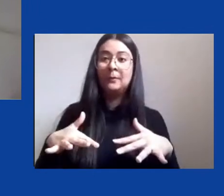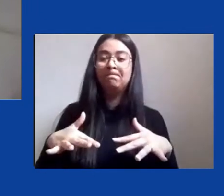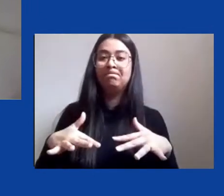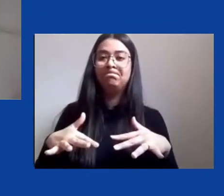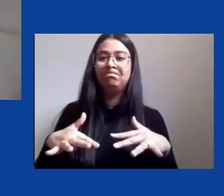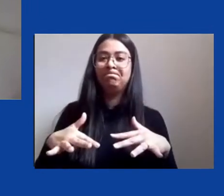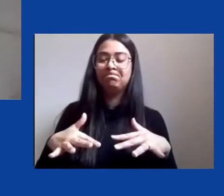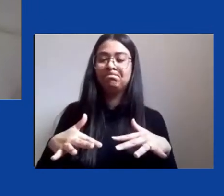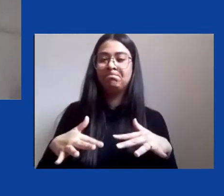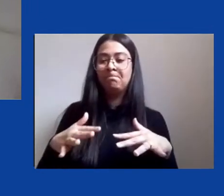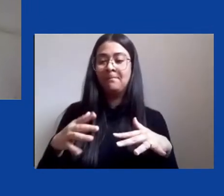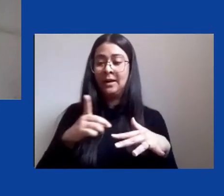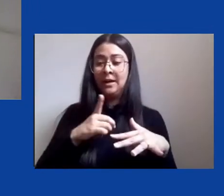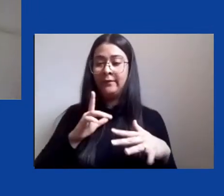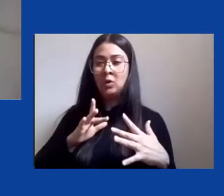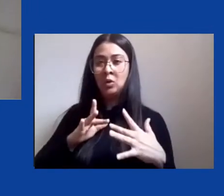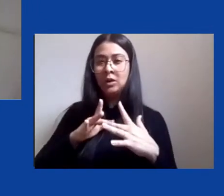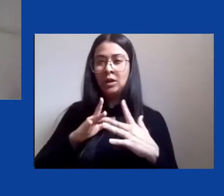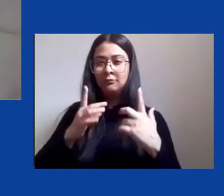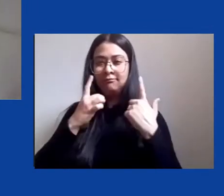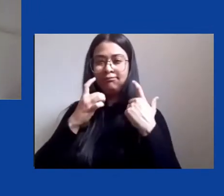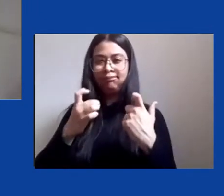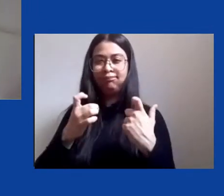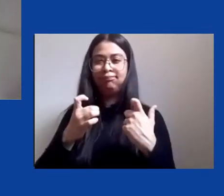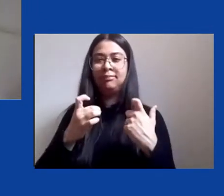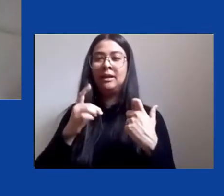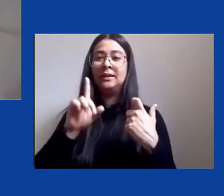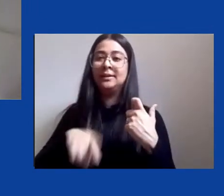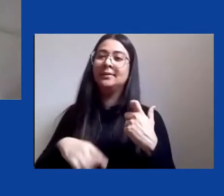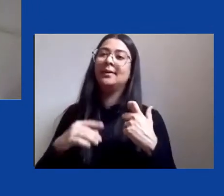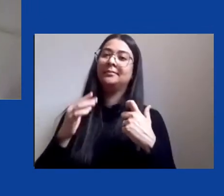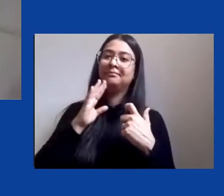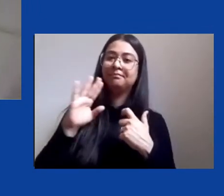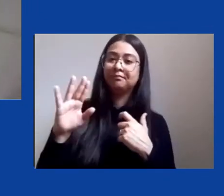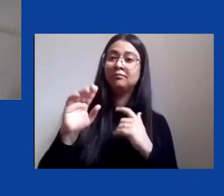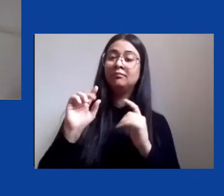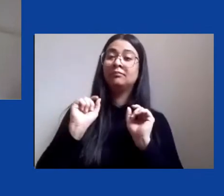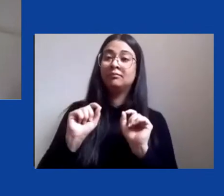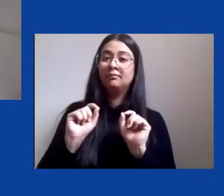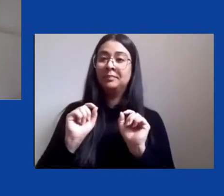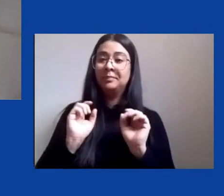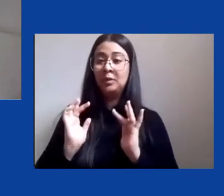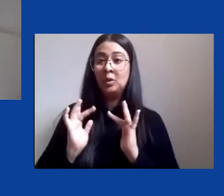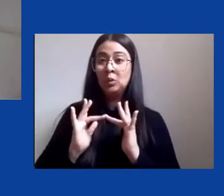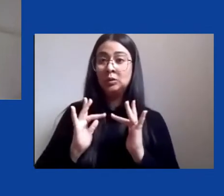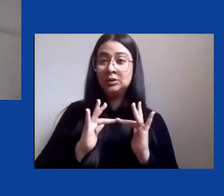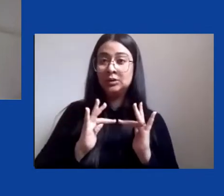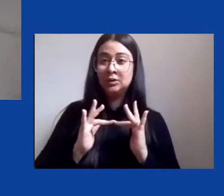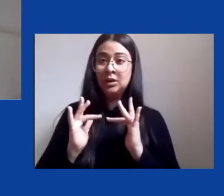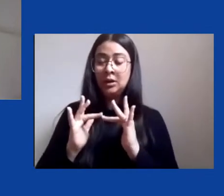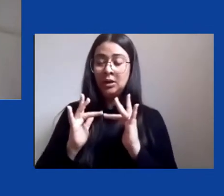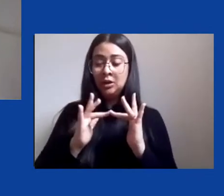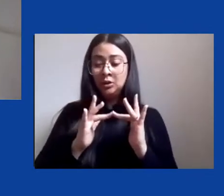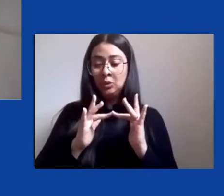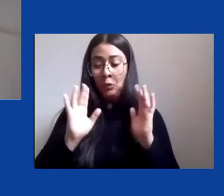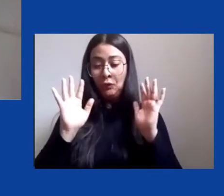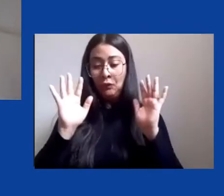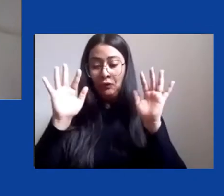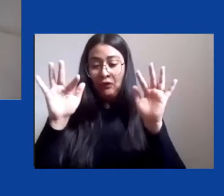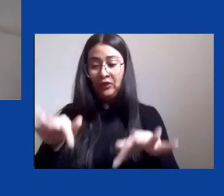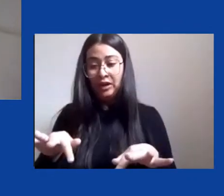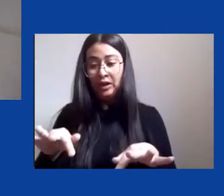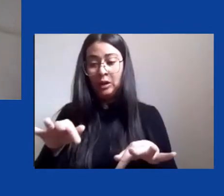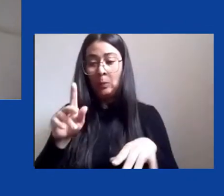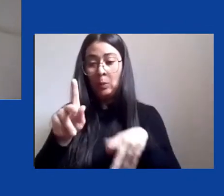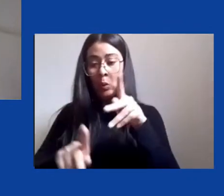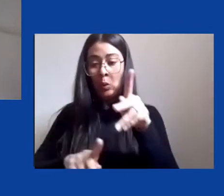de violência que foram os principais contatos que resultaram na população brasileira que a gente tem